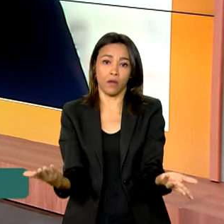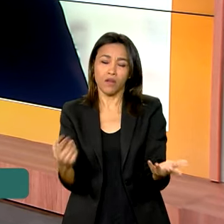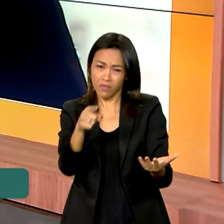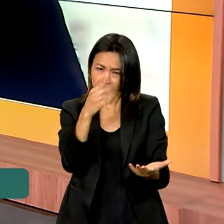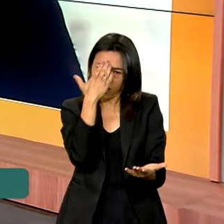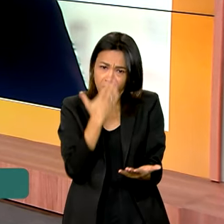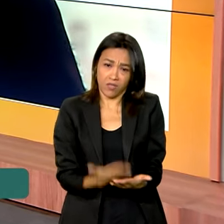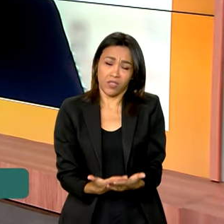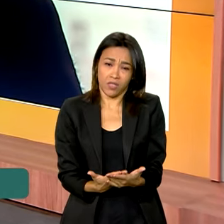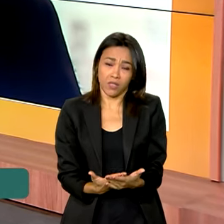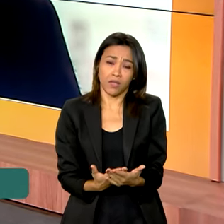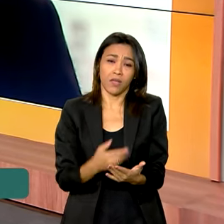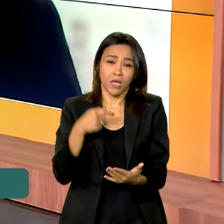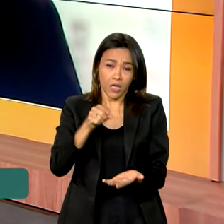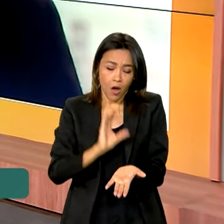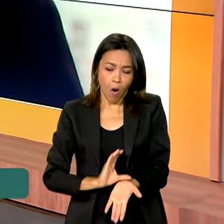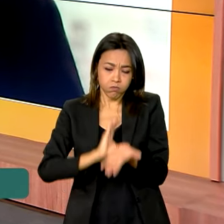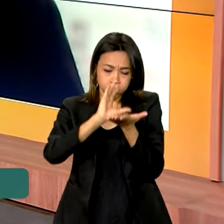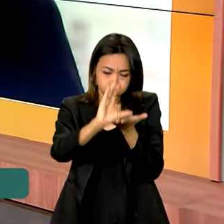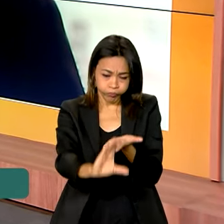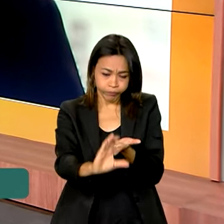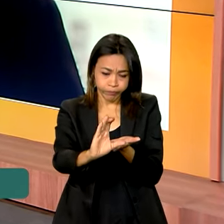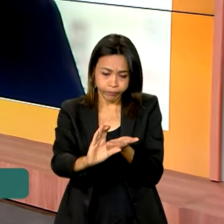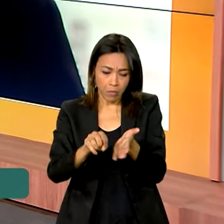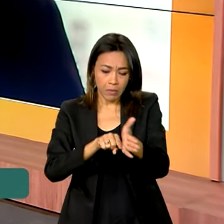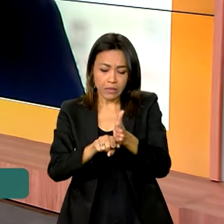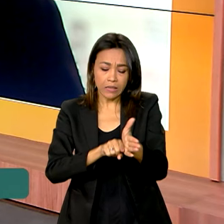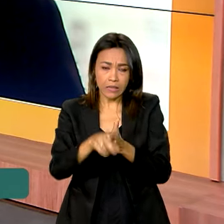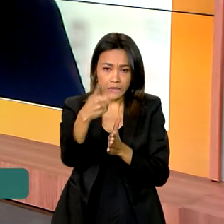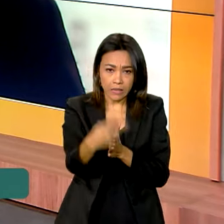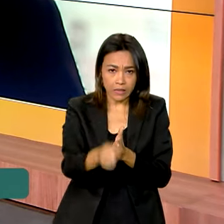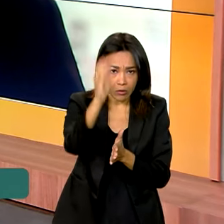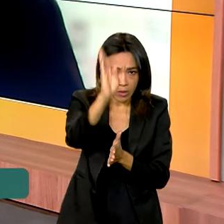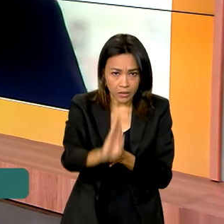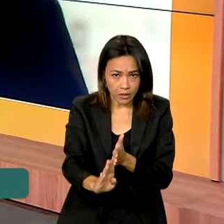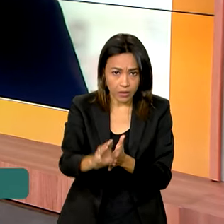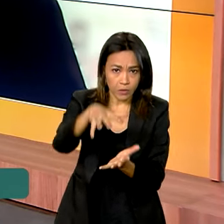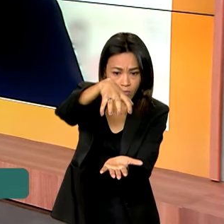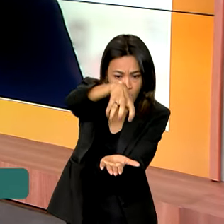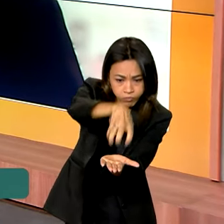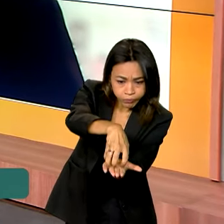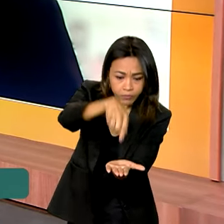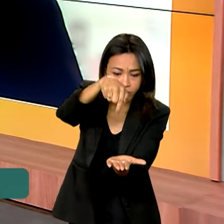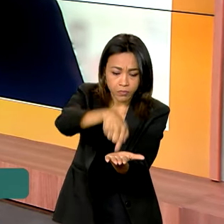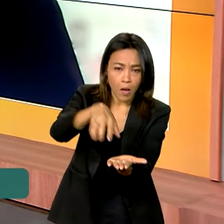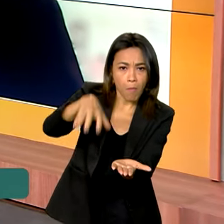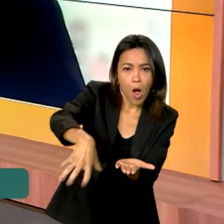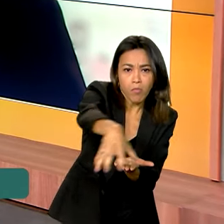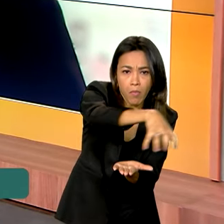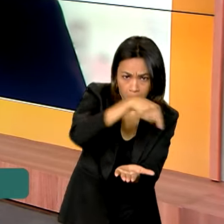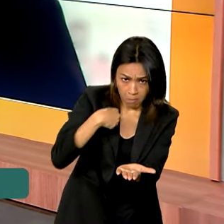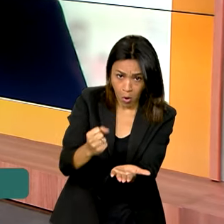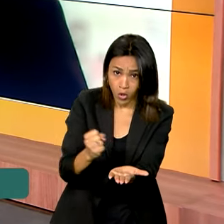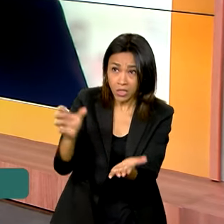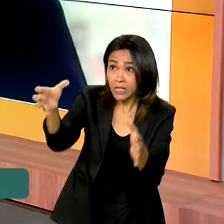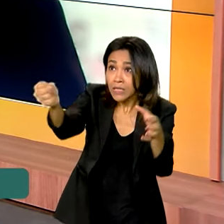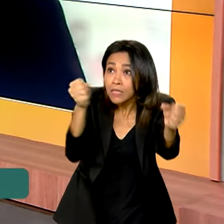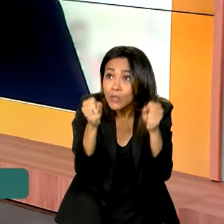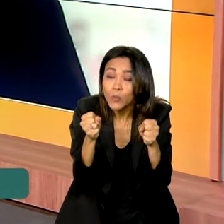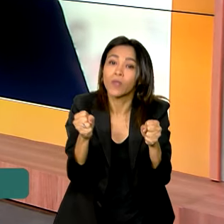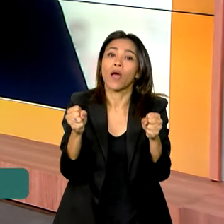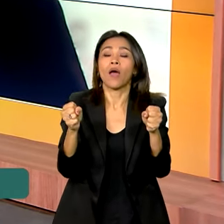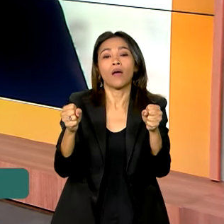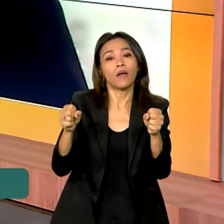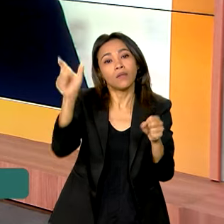Você acredita que um investimento como esse Orion pode ajudar a enfrentar esse problema, de segurar esses cientistas aqui no Brasil?